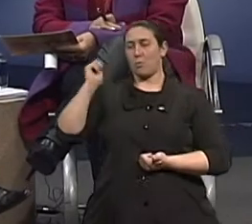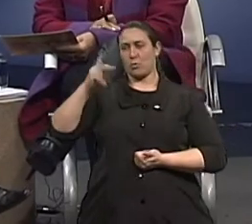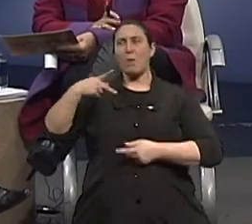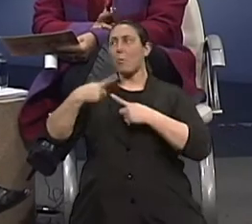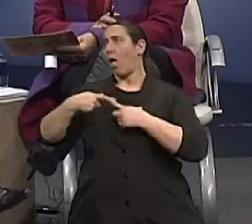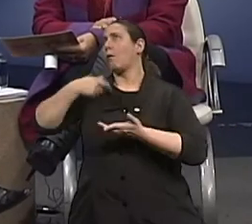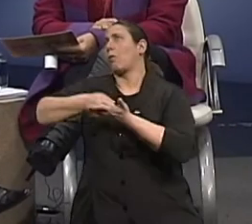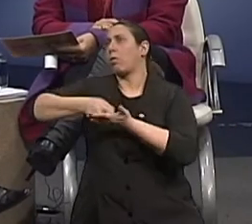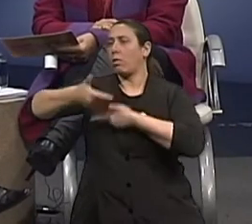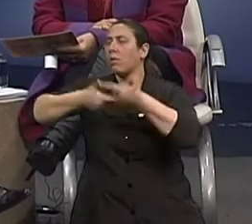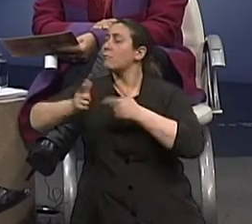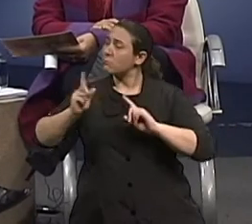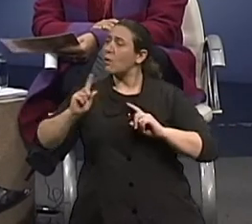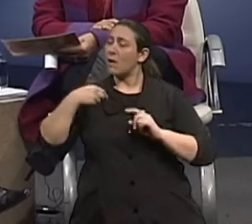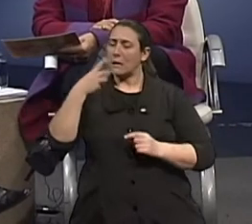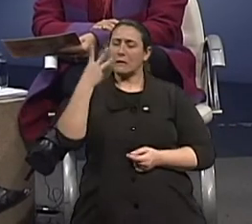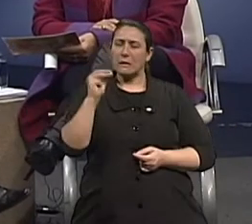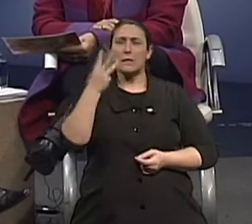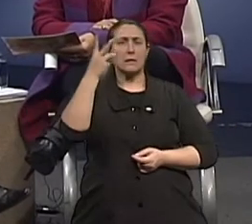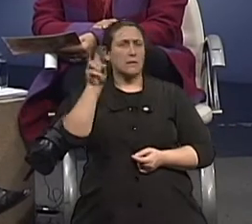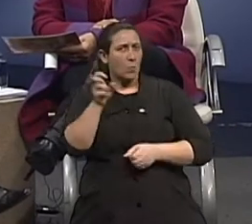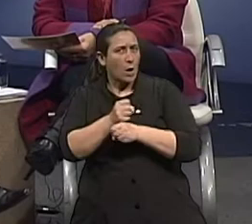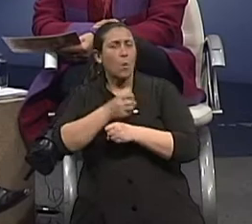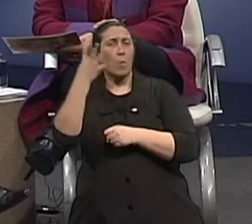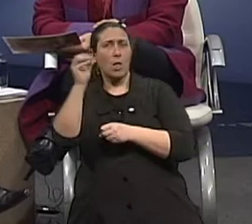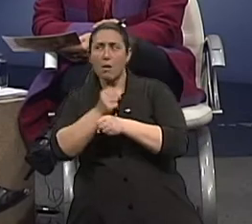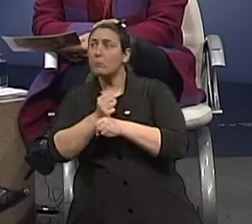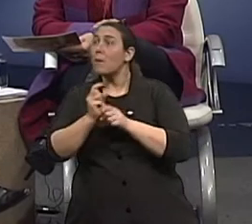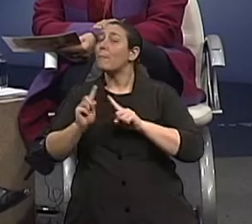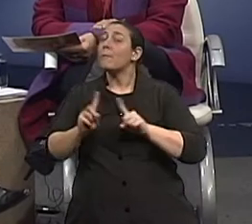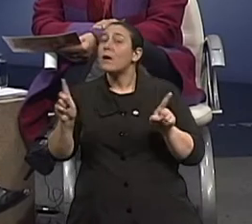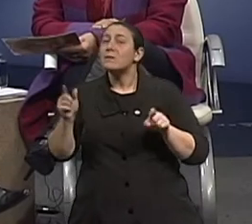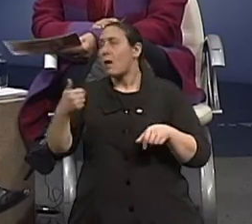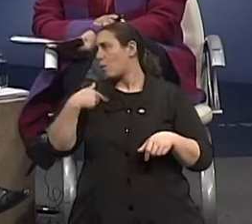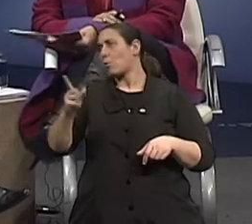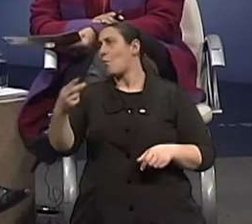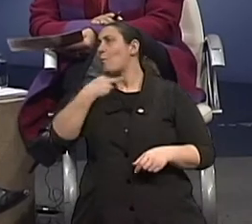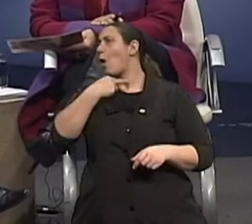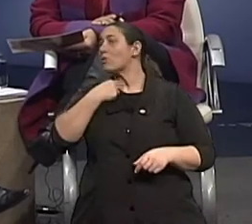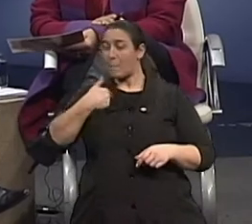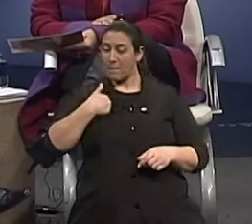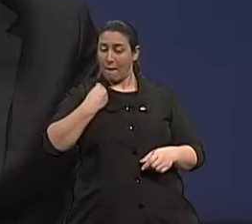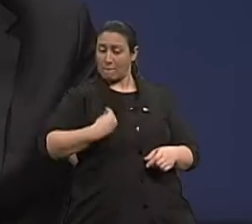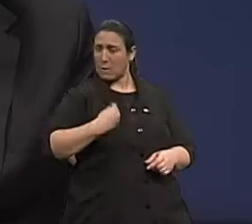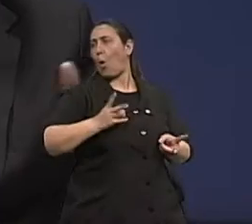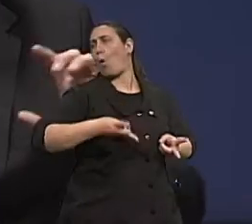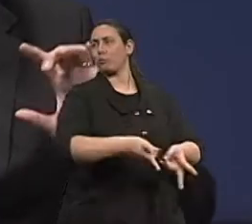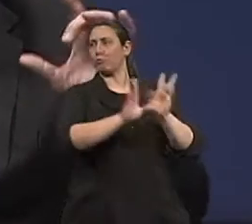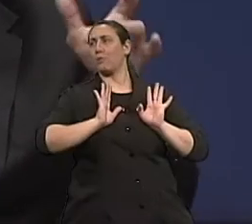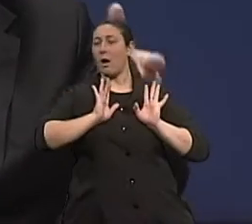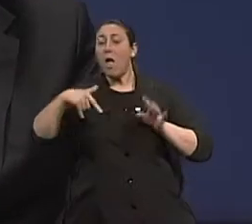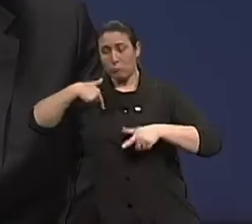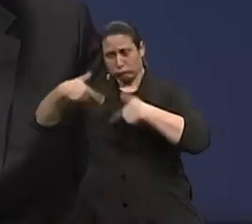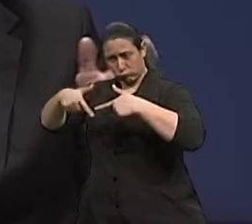atividade que eu exerci durante 30, 35, 40 anos e agora eu vou me aposentar, mas não dá vida. Exatamente. Então assim, eu tenho que ter uma outra atividade,